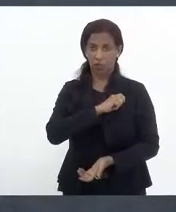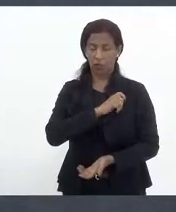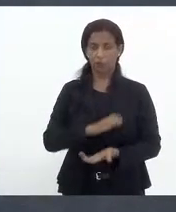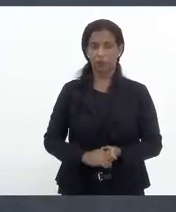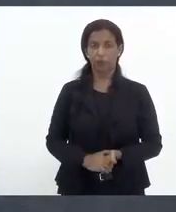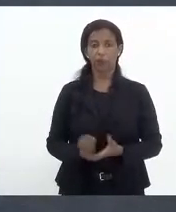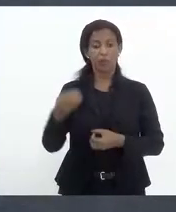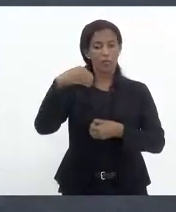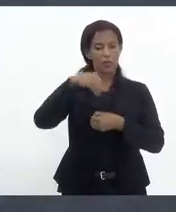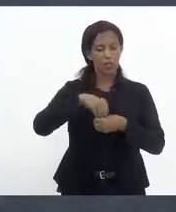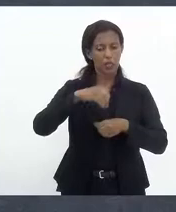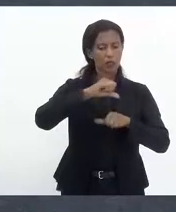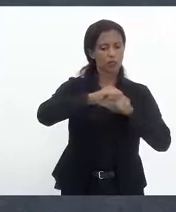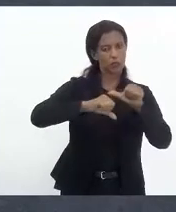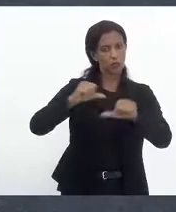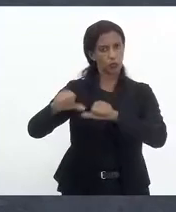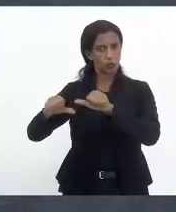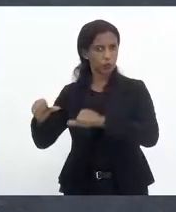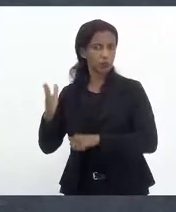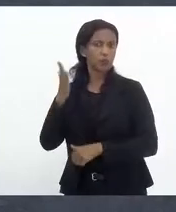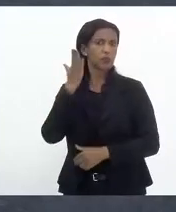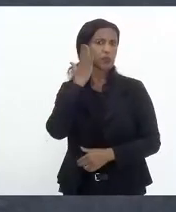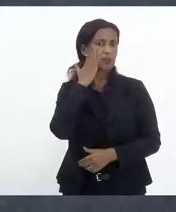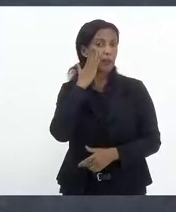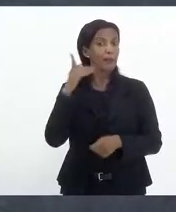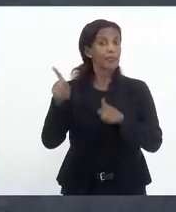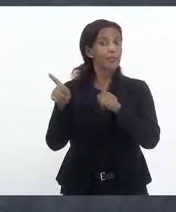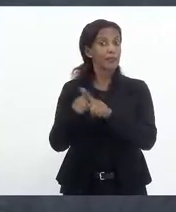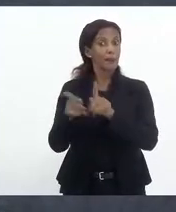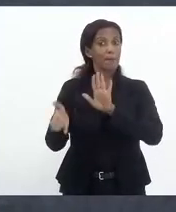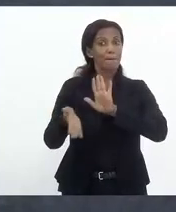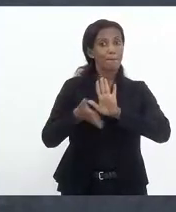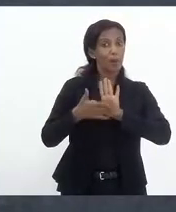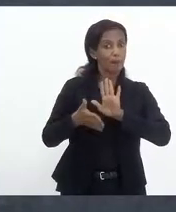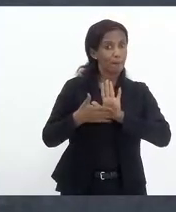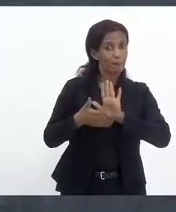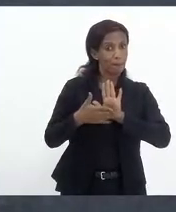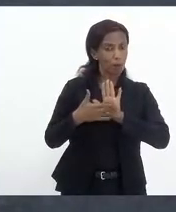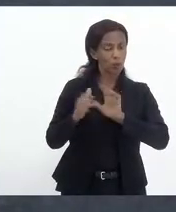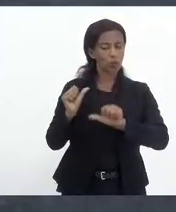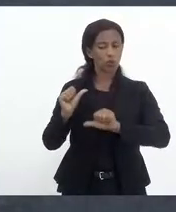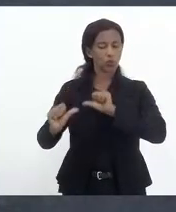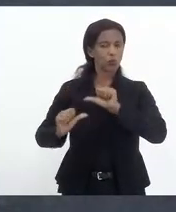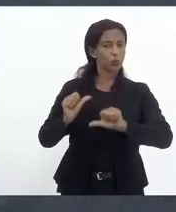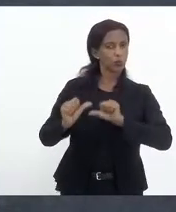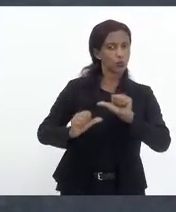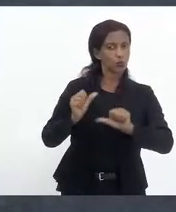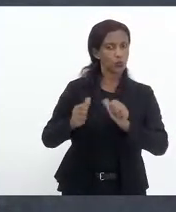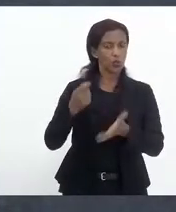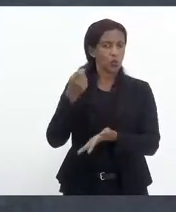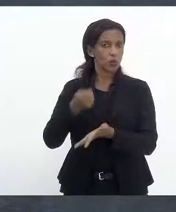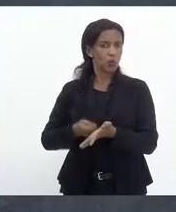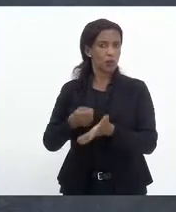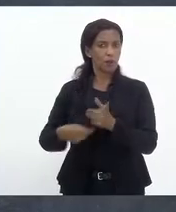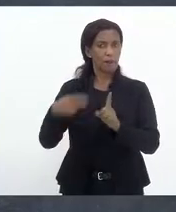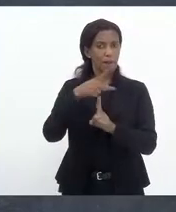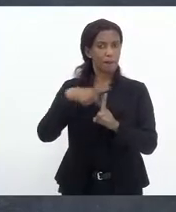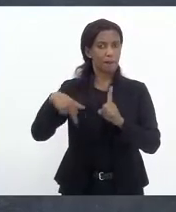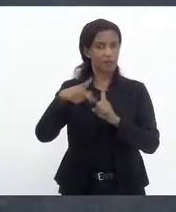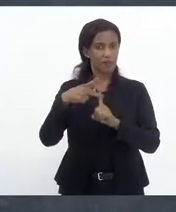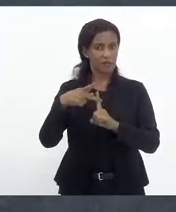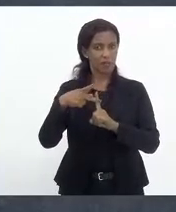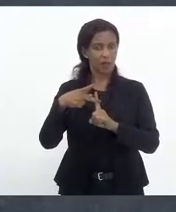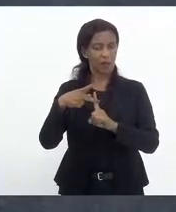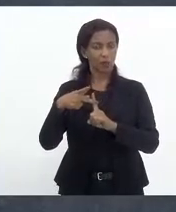Dentre essas mudanças a gente sabe que virão também propostas de mudança no regime previdenciário dos servidores